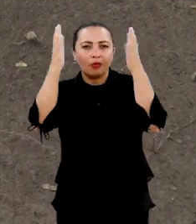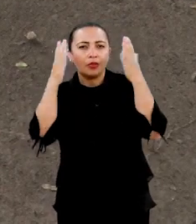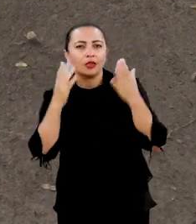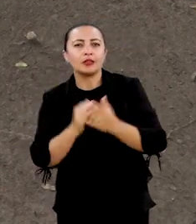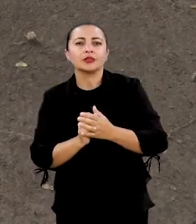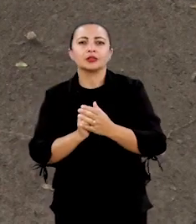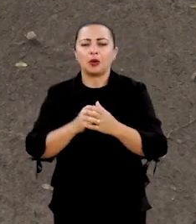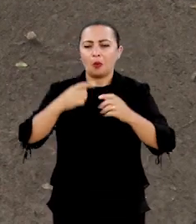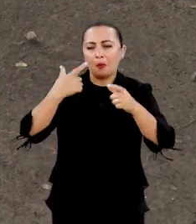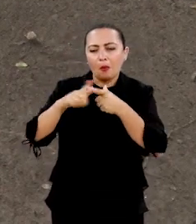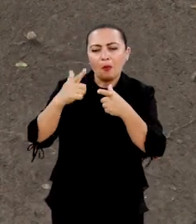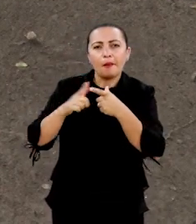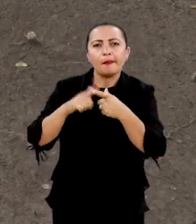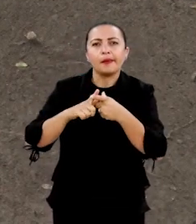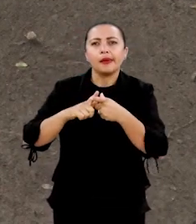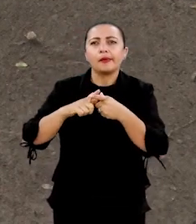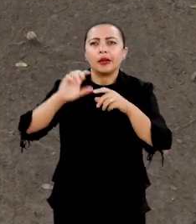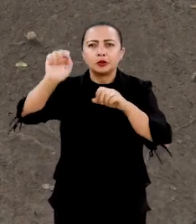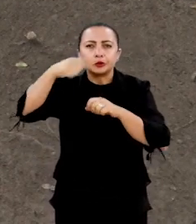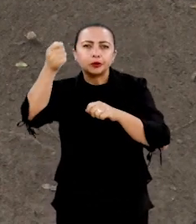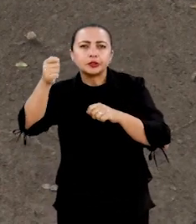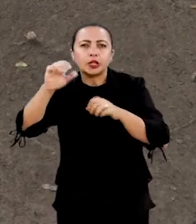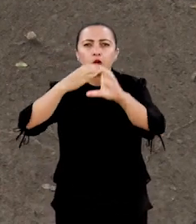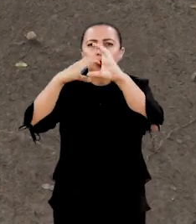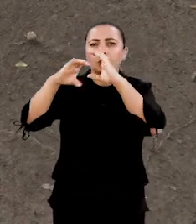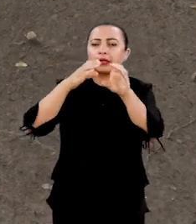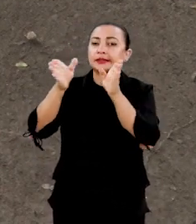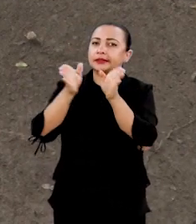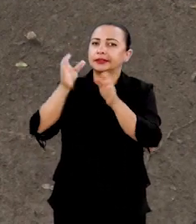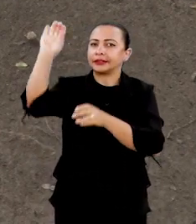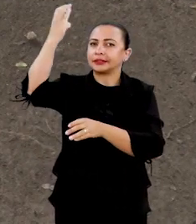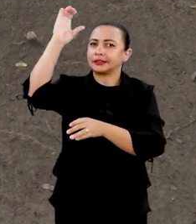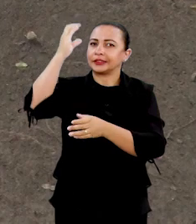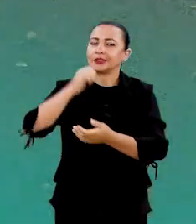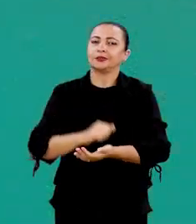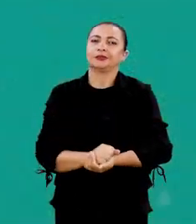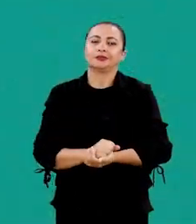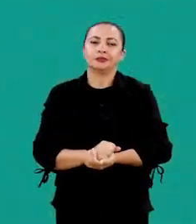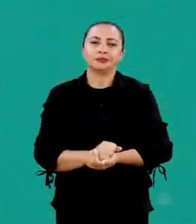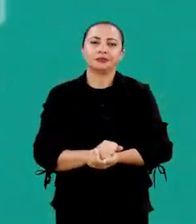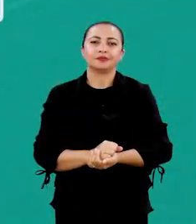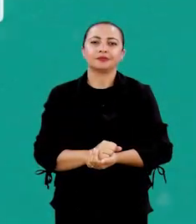cientistas analisam a perturbação dos sinais de comunicação entre satélites.